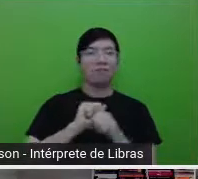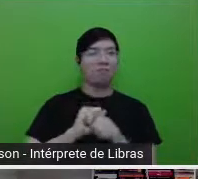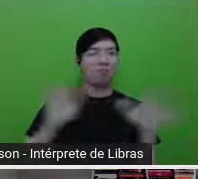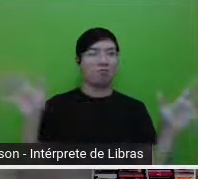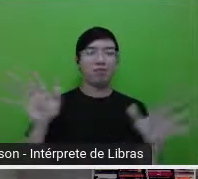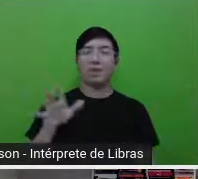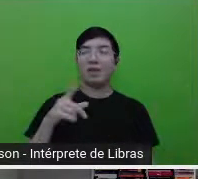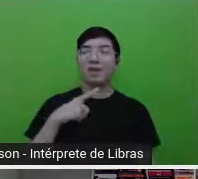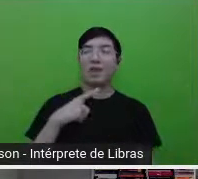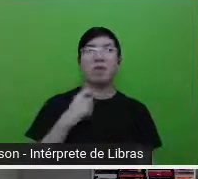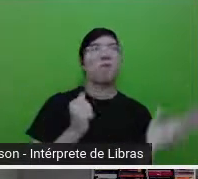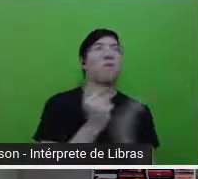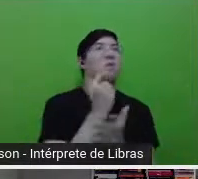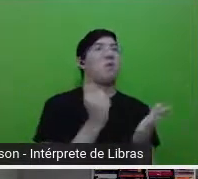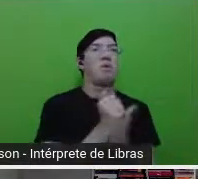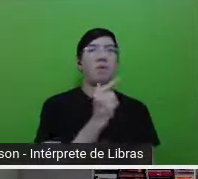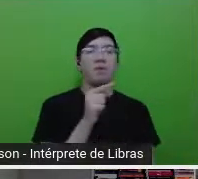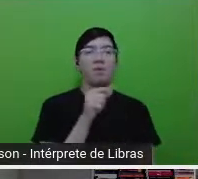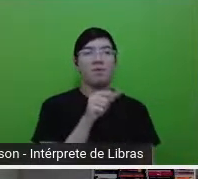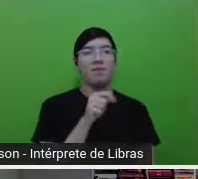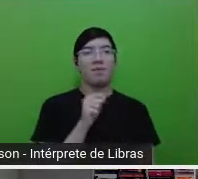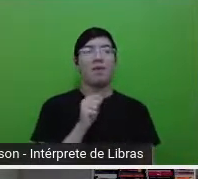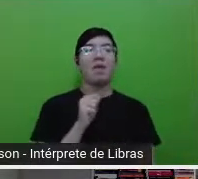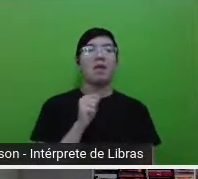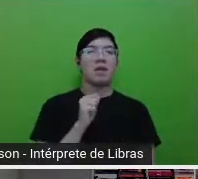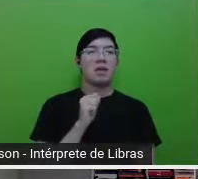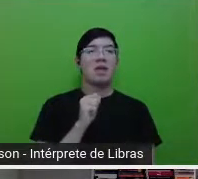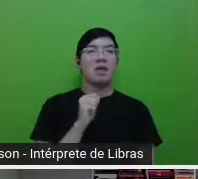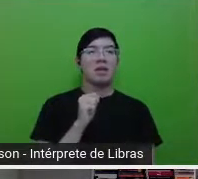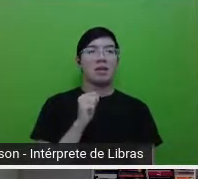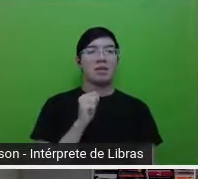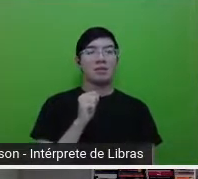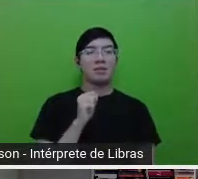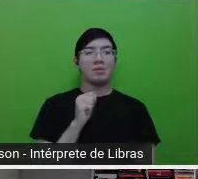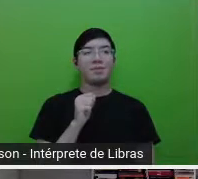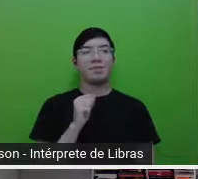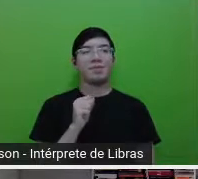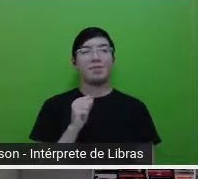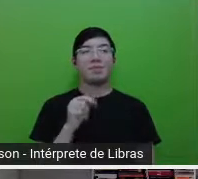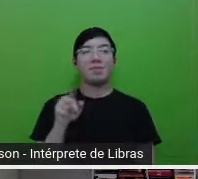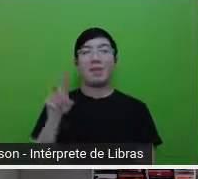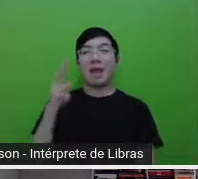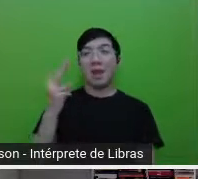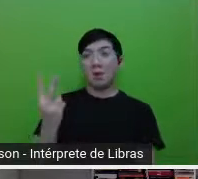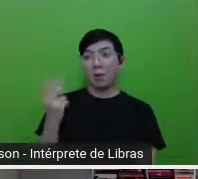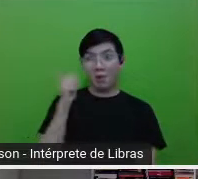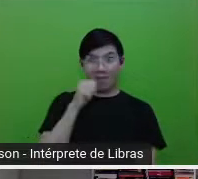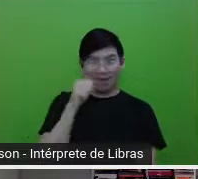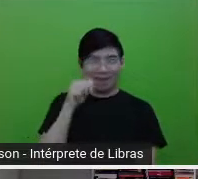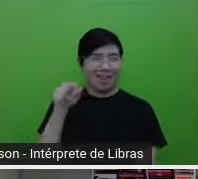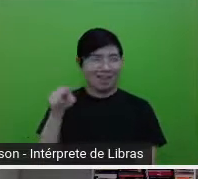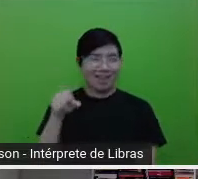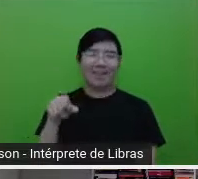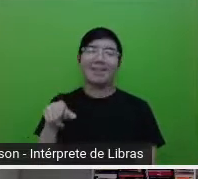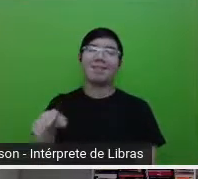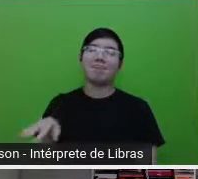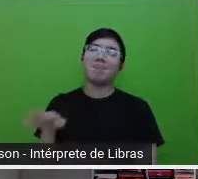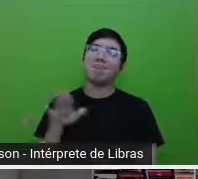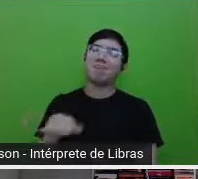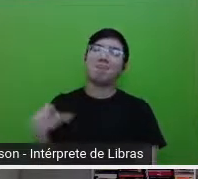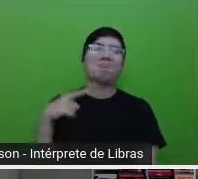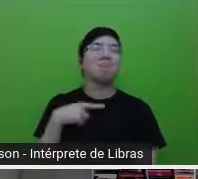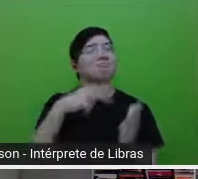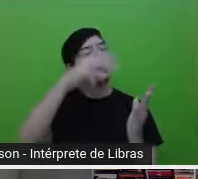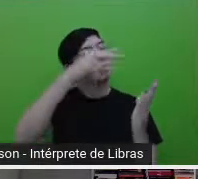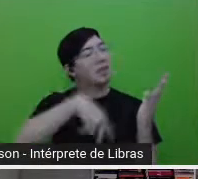e elas ficam fascinadas quando elas lêem esse livro, e o sonho delas